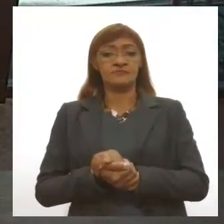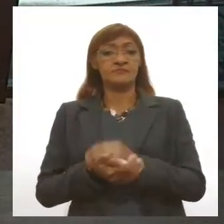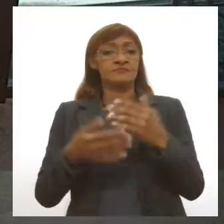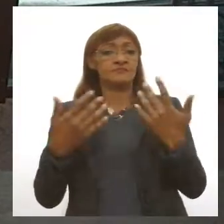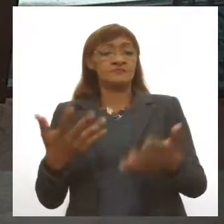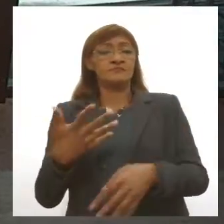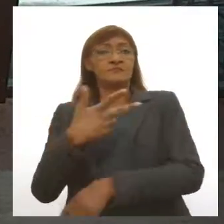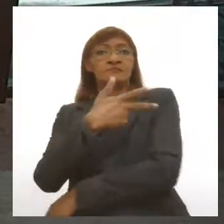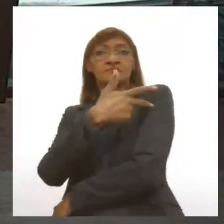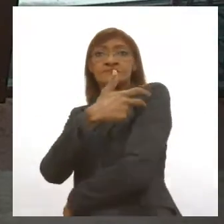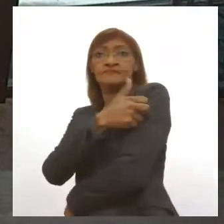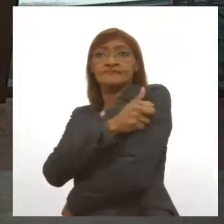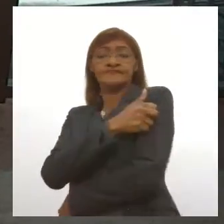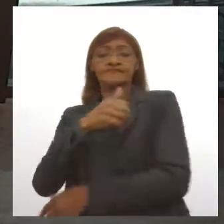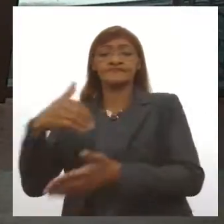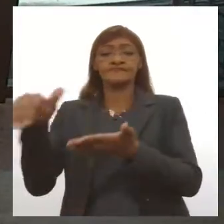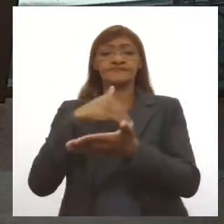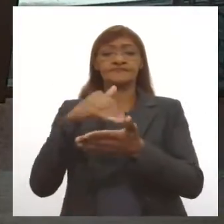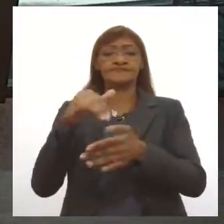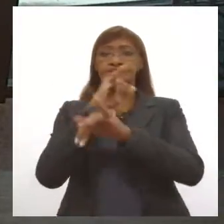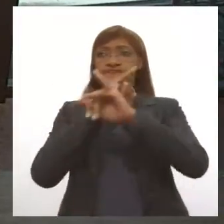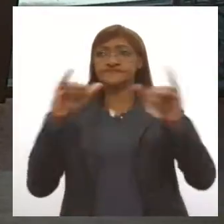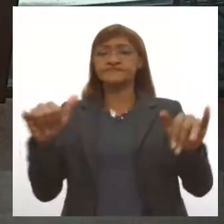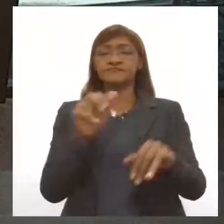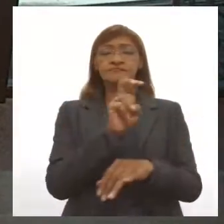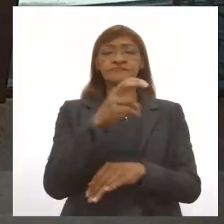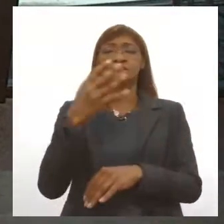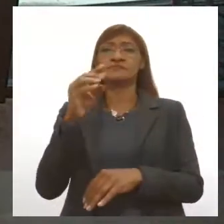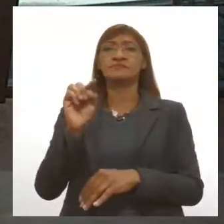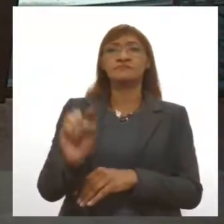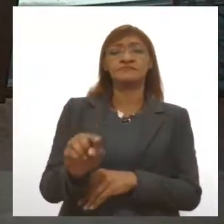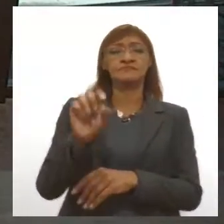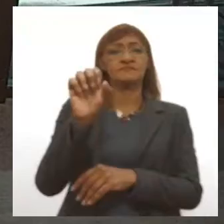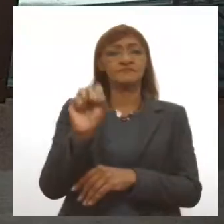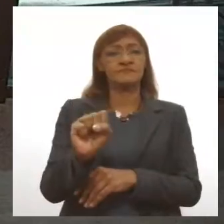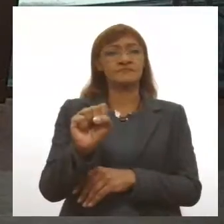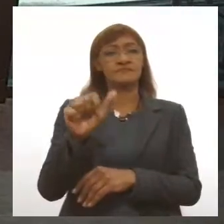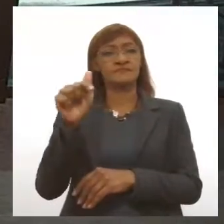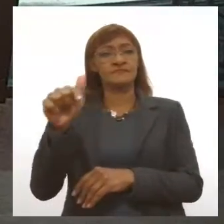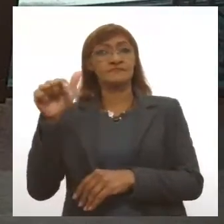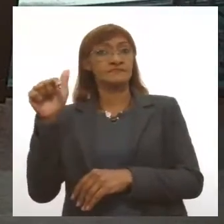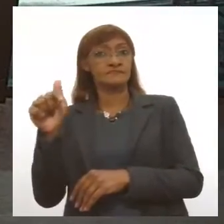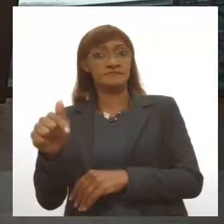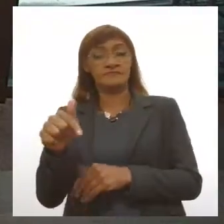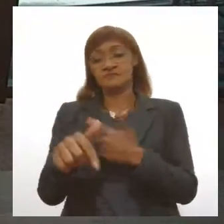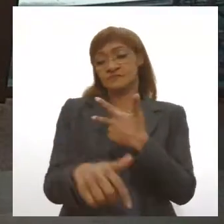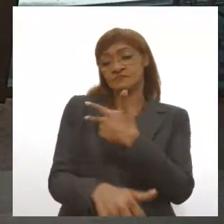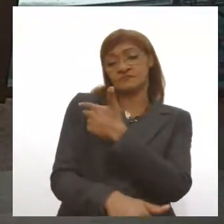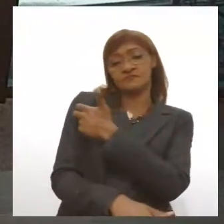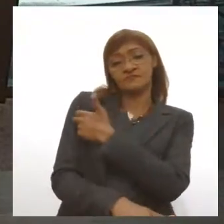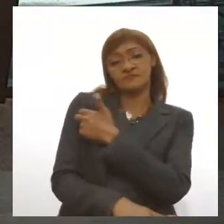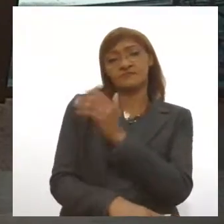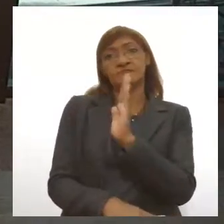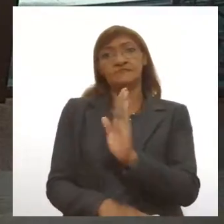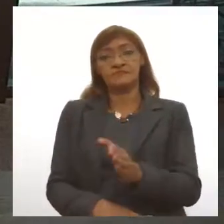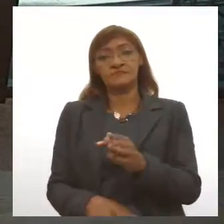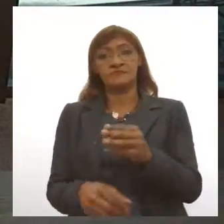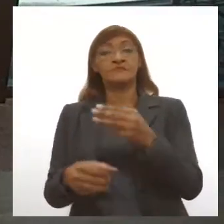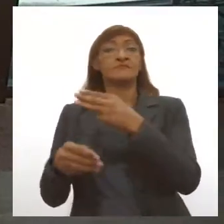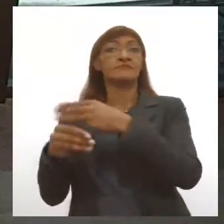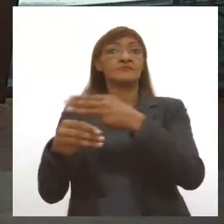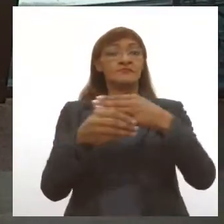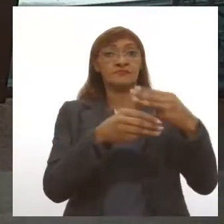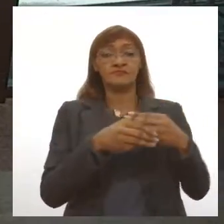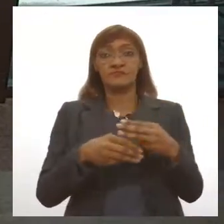a Secretaria informou que já distribuiu 54 mil 877 doses da primeira remessa aos municípios. Destas já